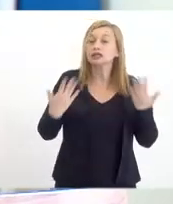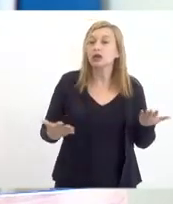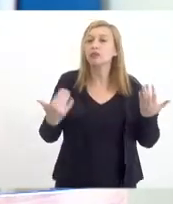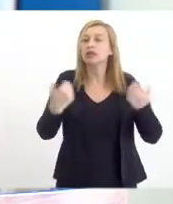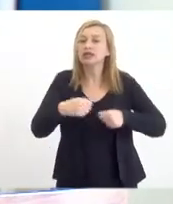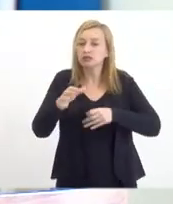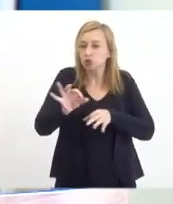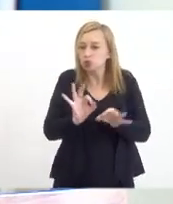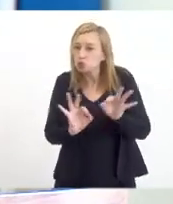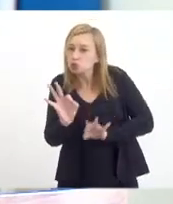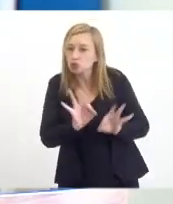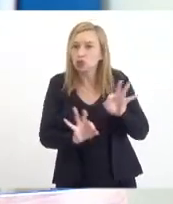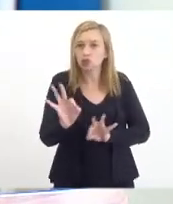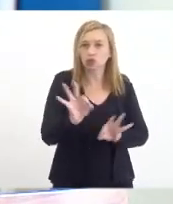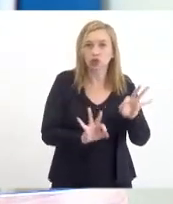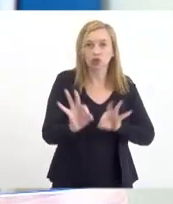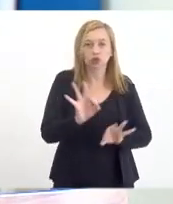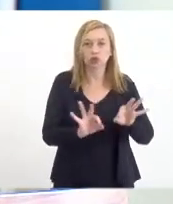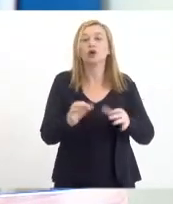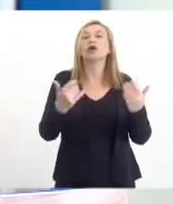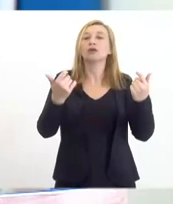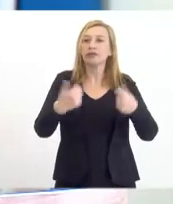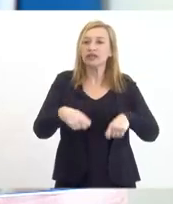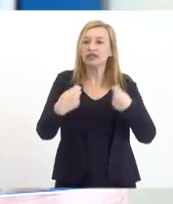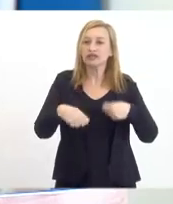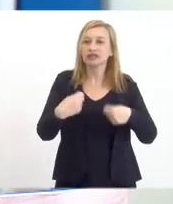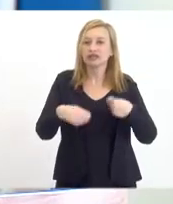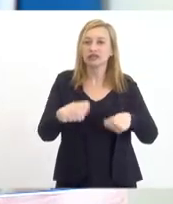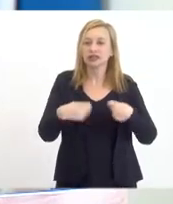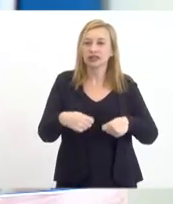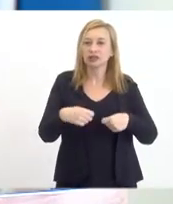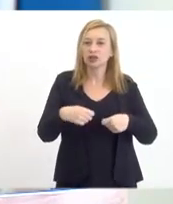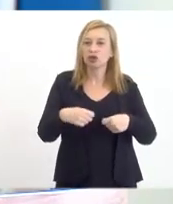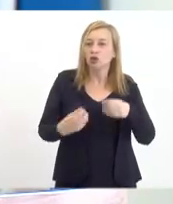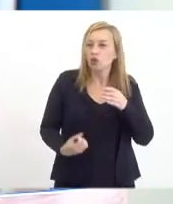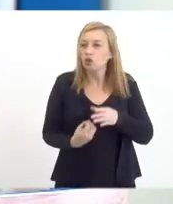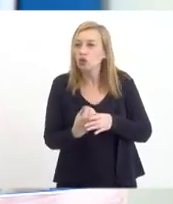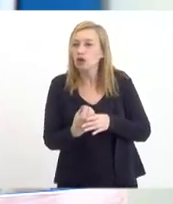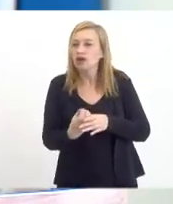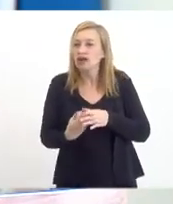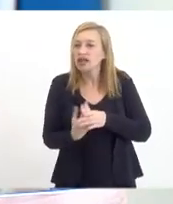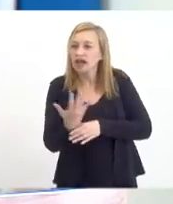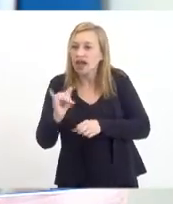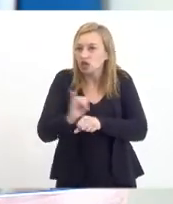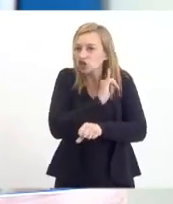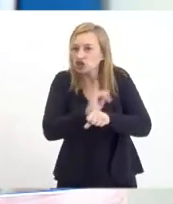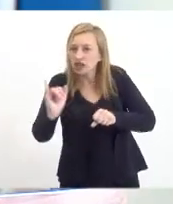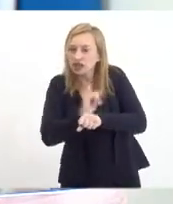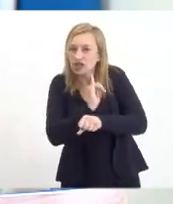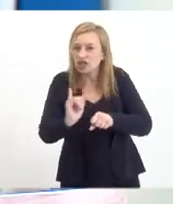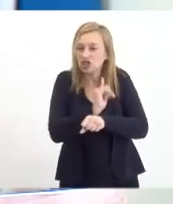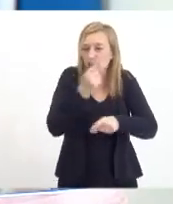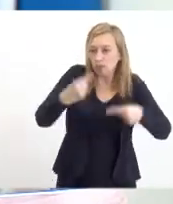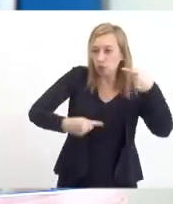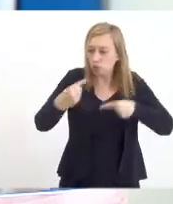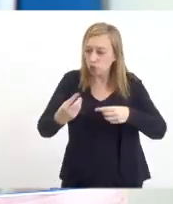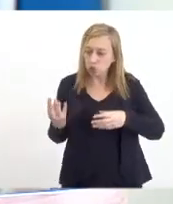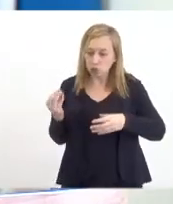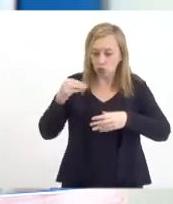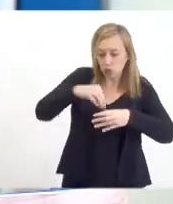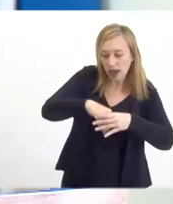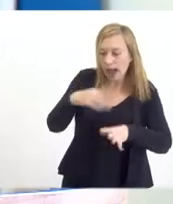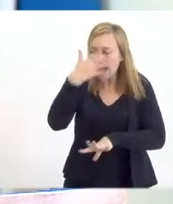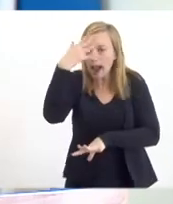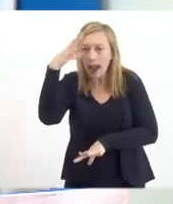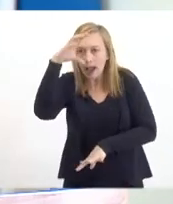nos organizar, nós precisamos ter, construir estratégia, políticas integradas, aprender